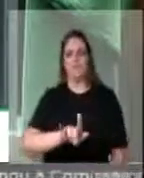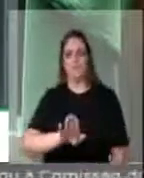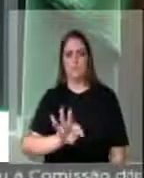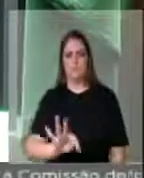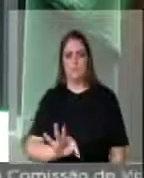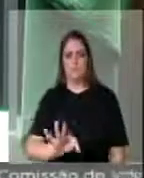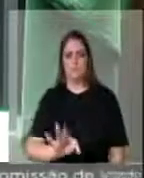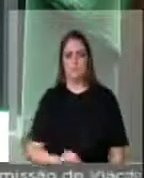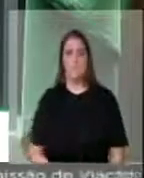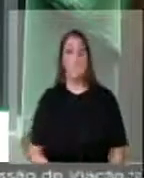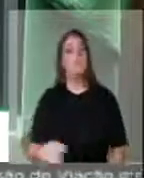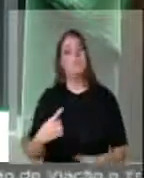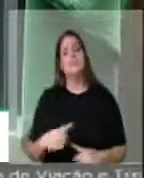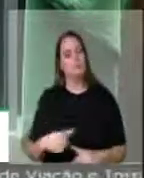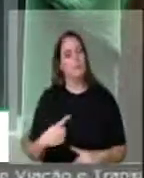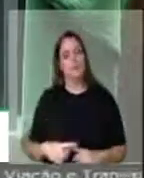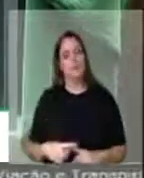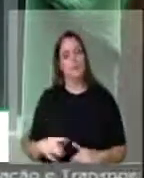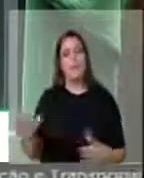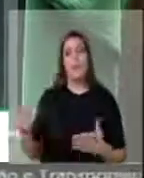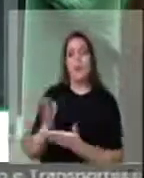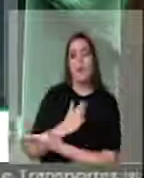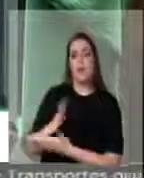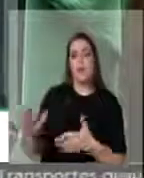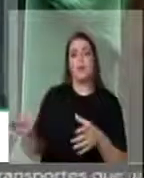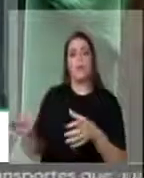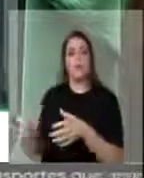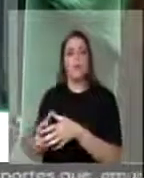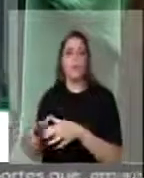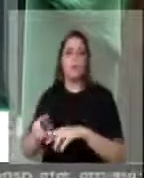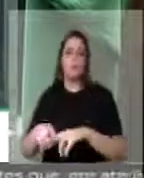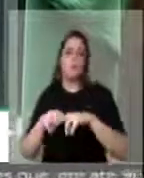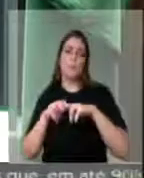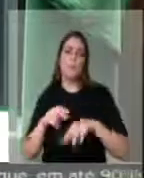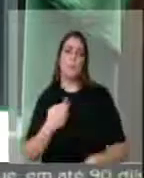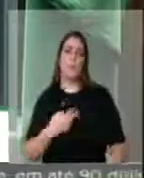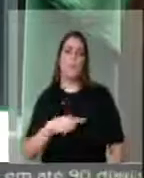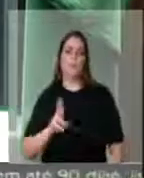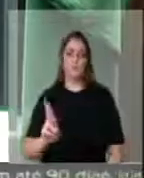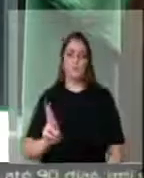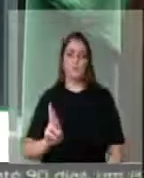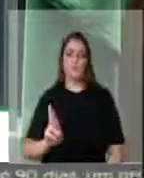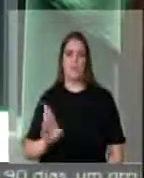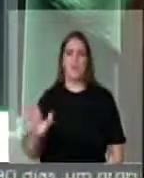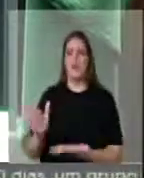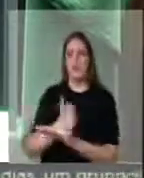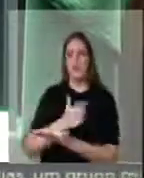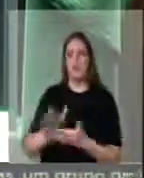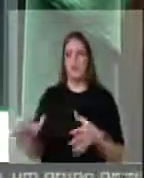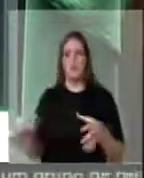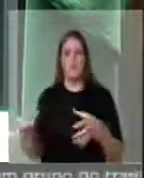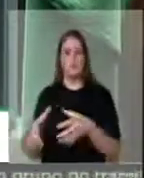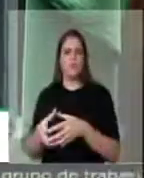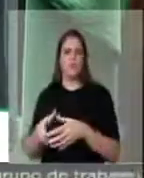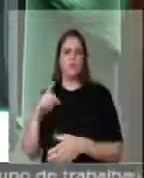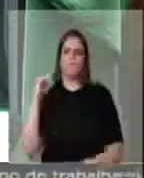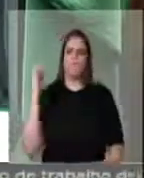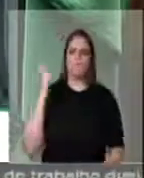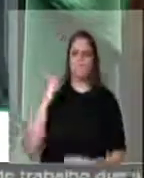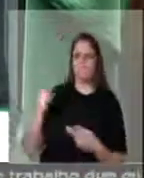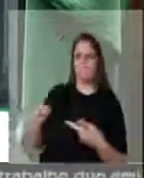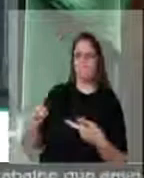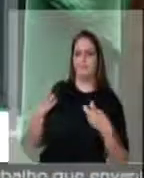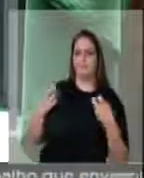Porque segmentos baseados em crenças religiosas, segmentos notadamente